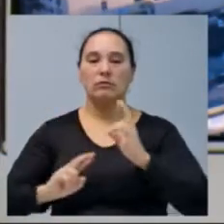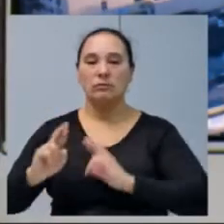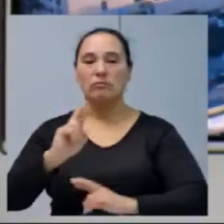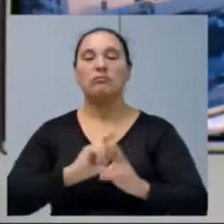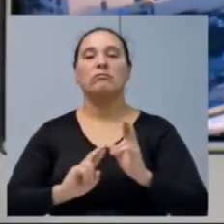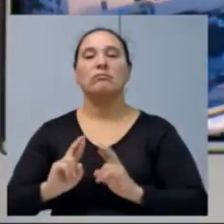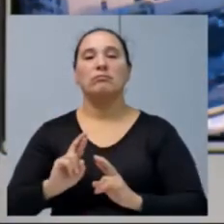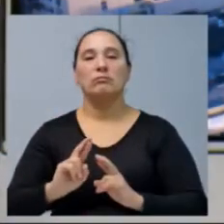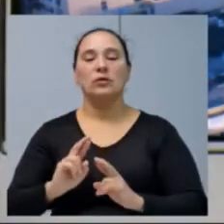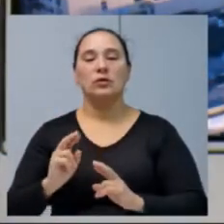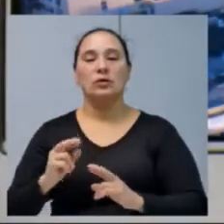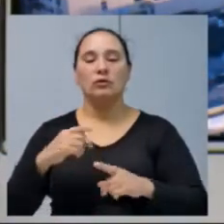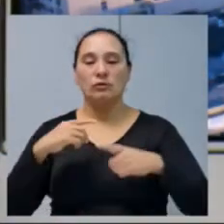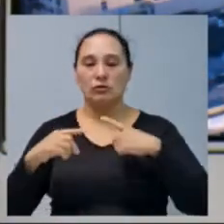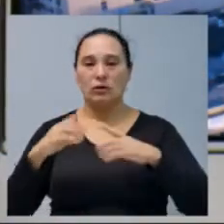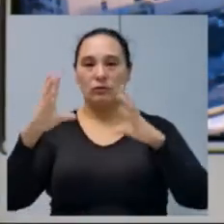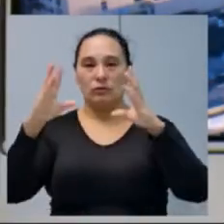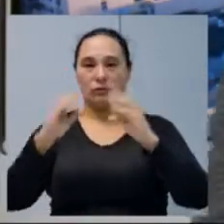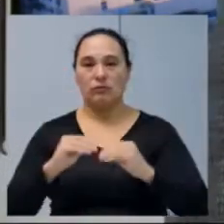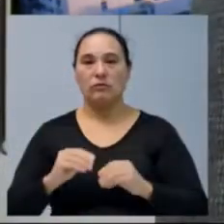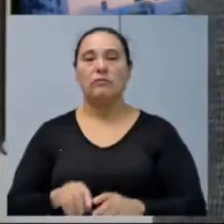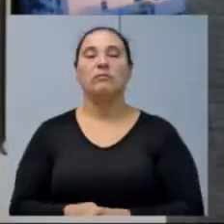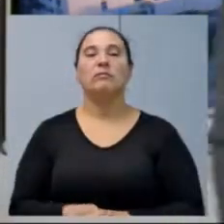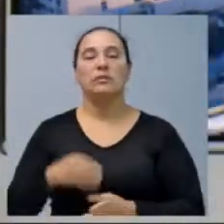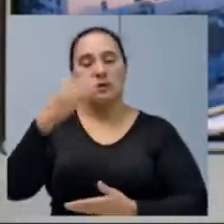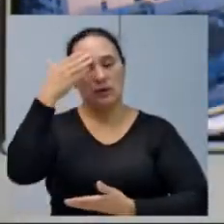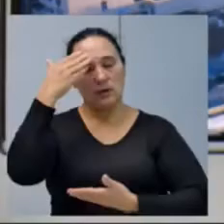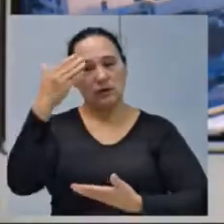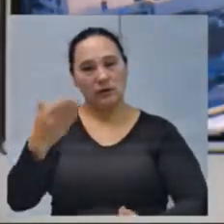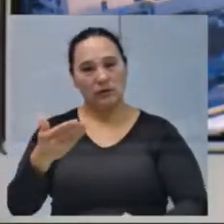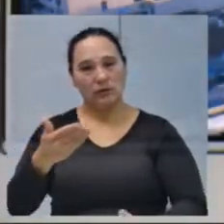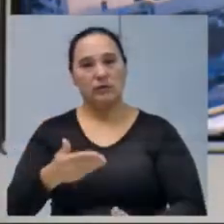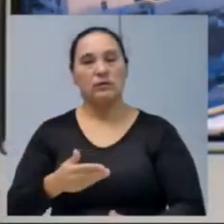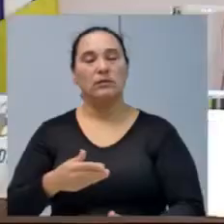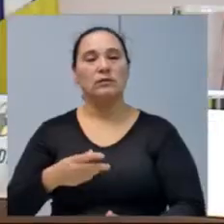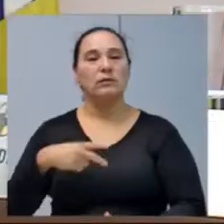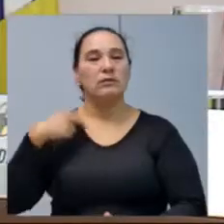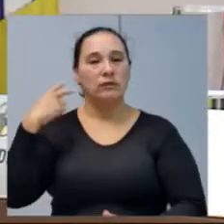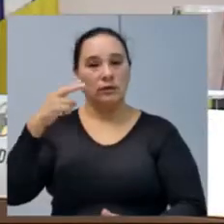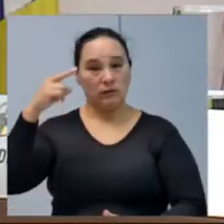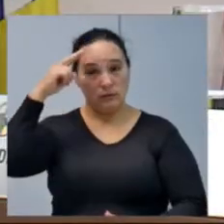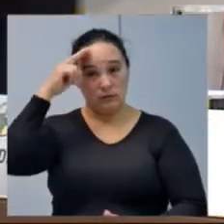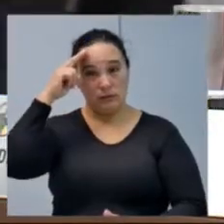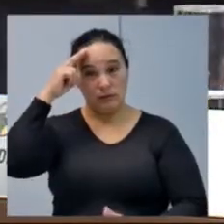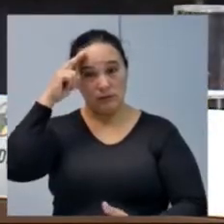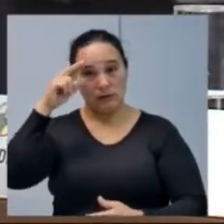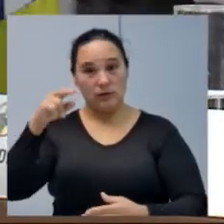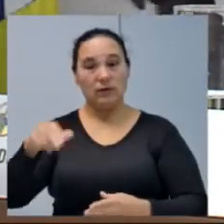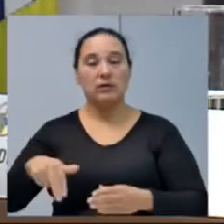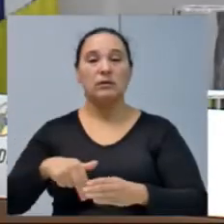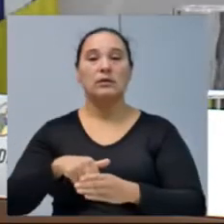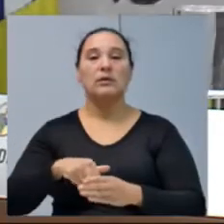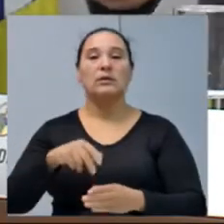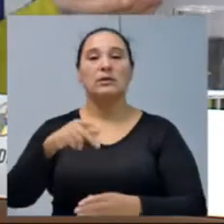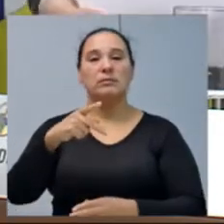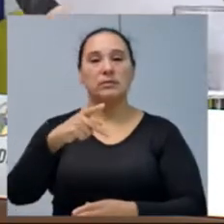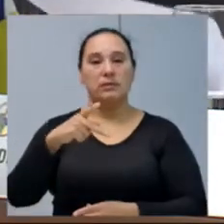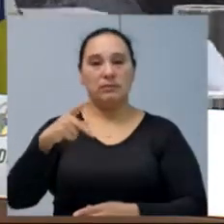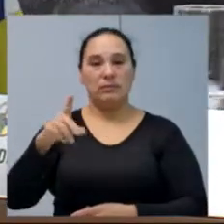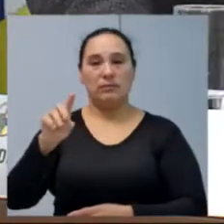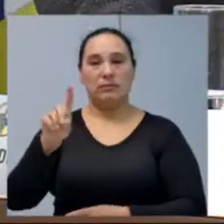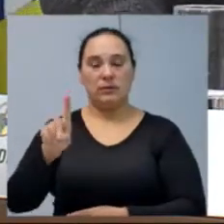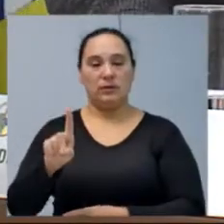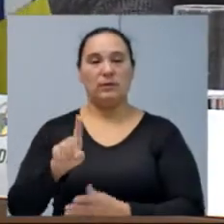ótima noite boa noite a todos. Agradeço o pronunciamento do vereador Natan. A palavra agora está com a bancada do PP, está